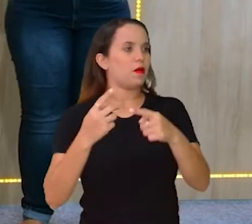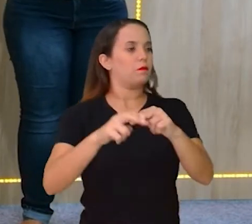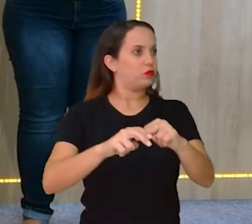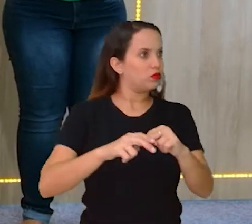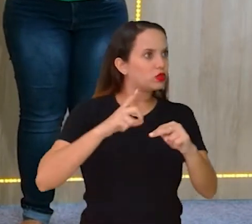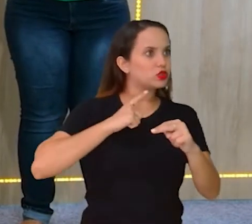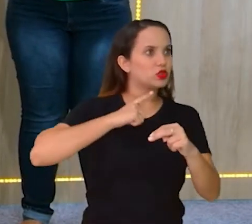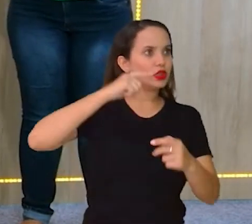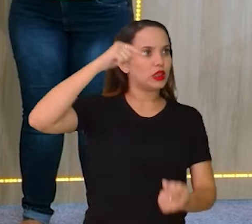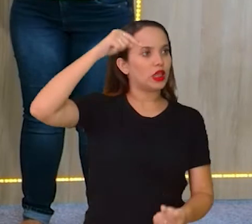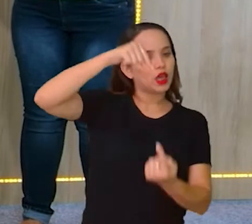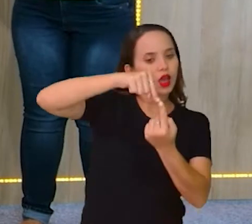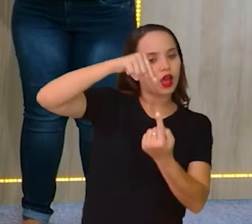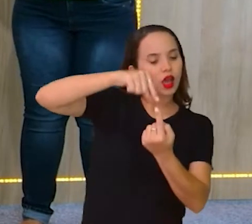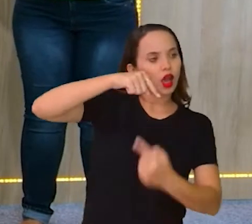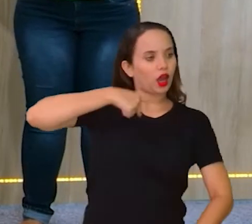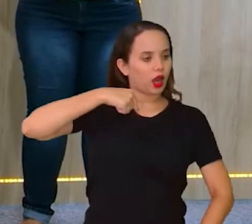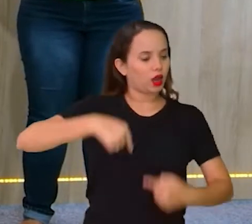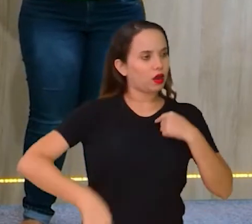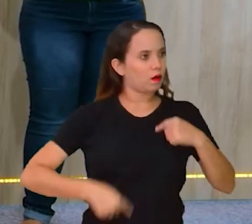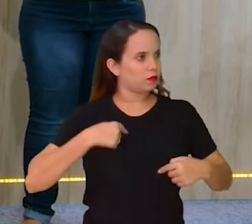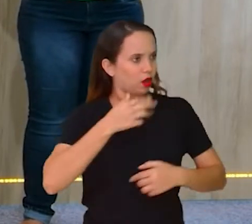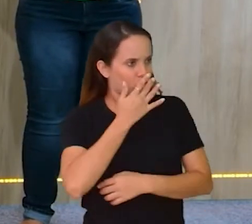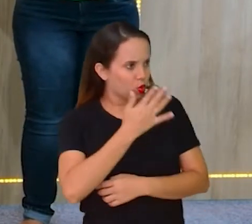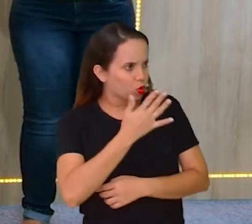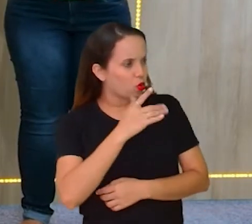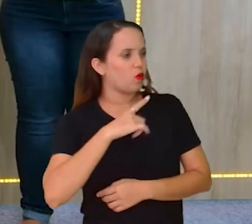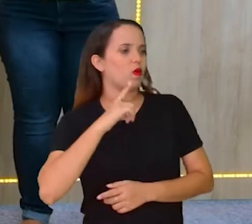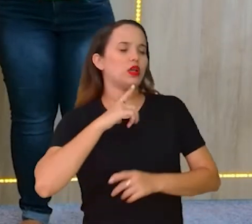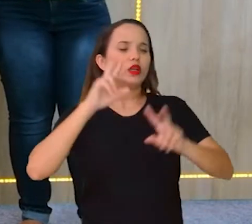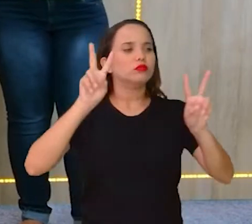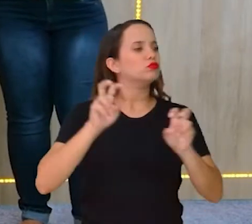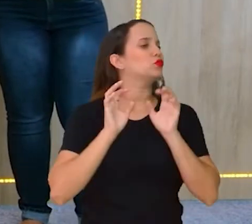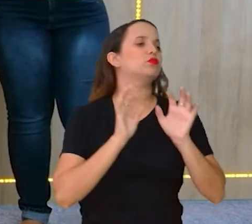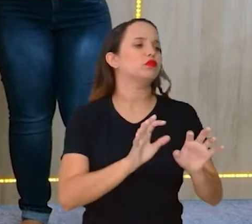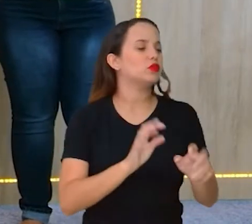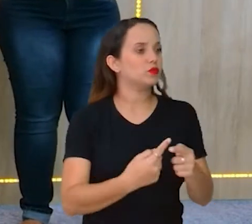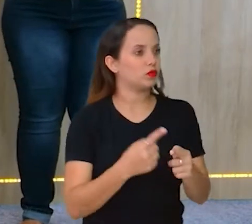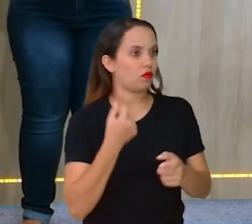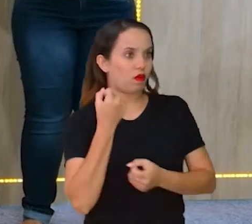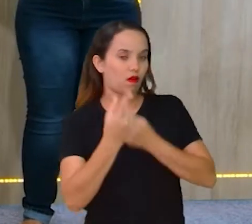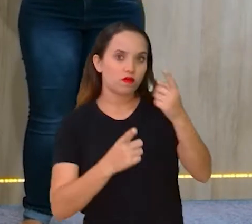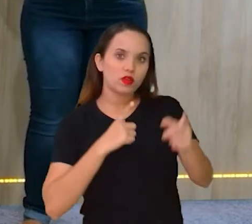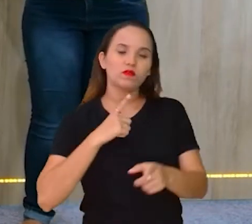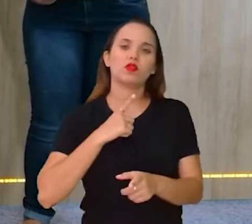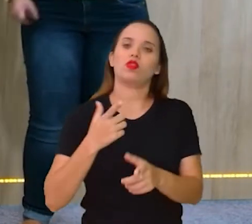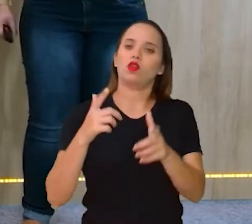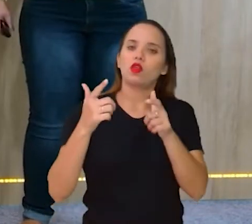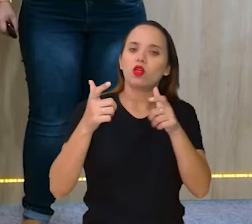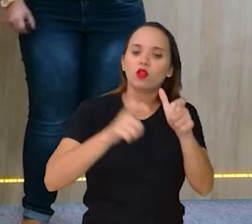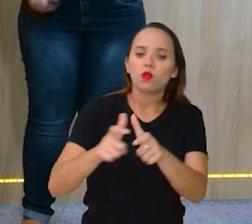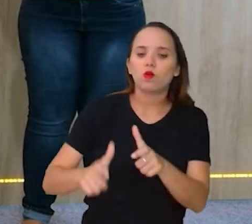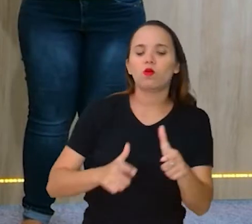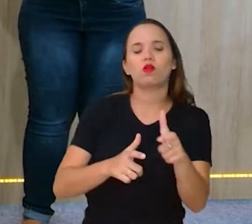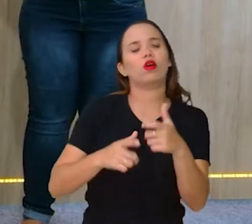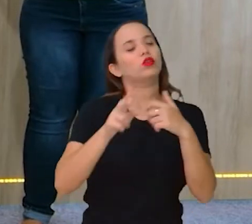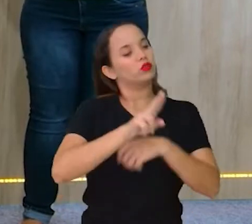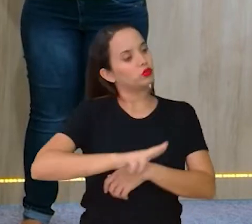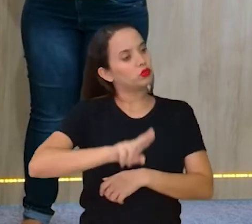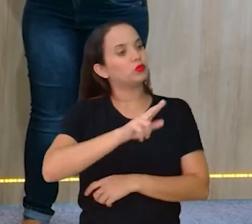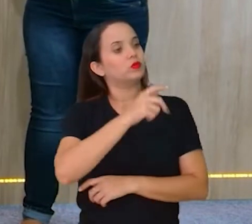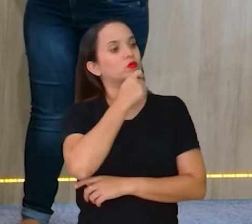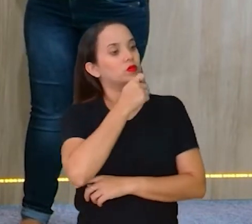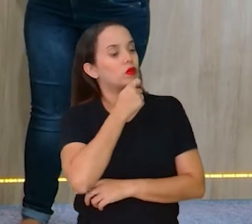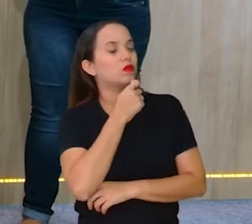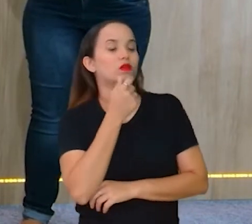camisa tal cor, é pensando também que quando aquela transmissão chegar para lugares que ainda usa TV em preto e branco,